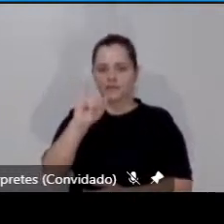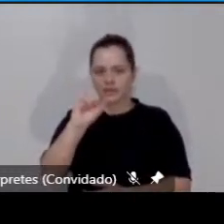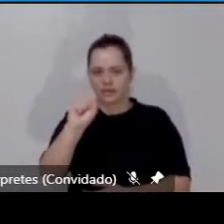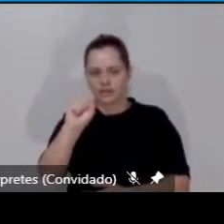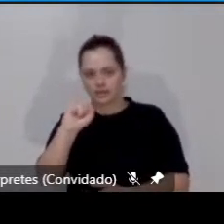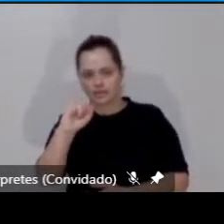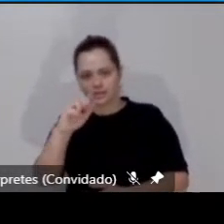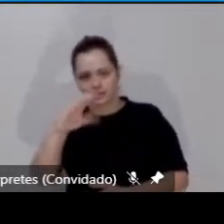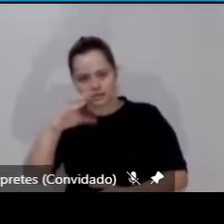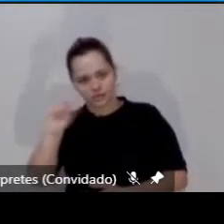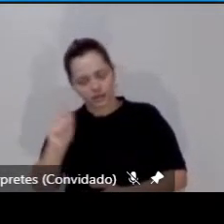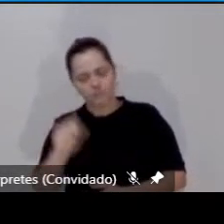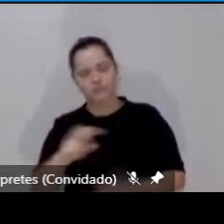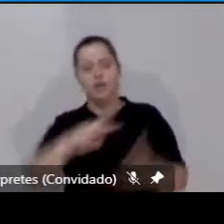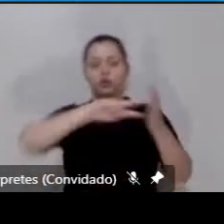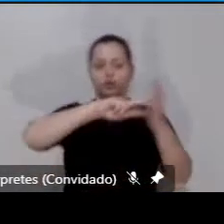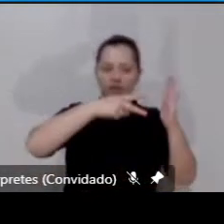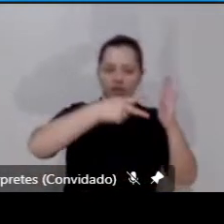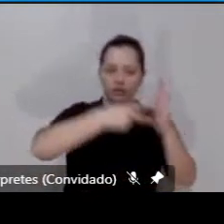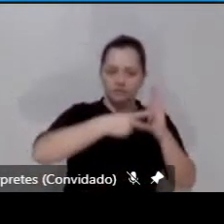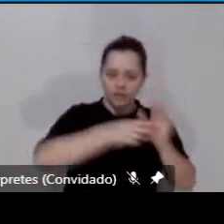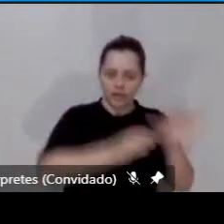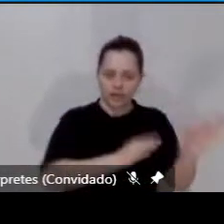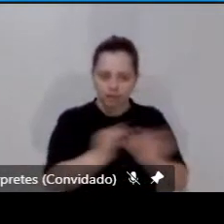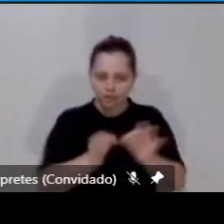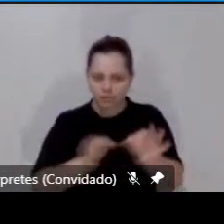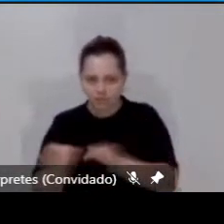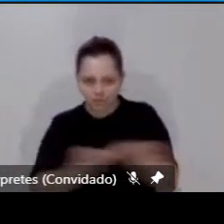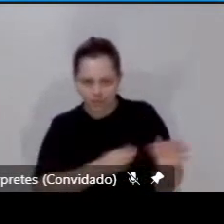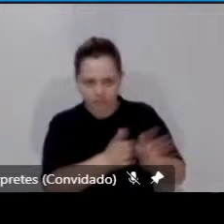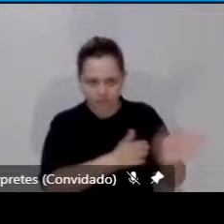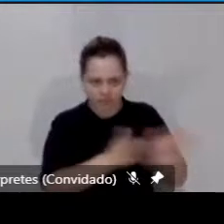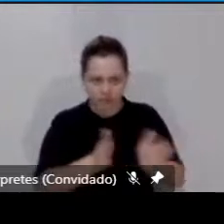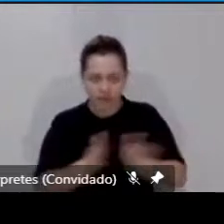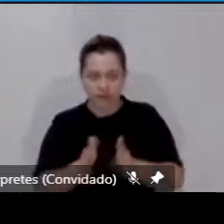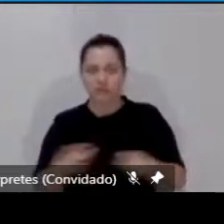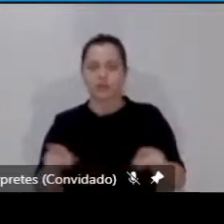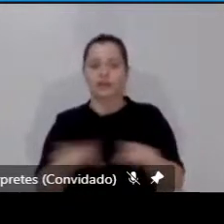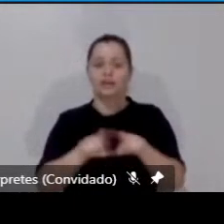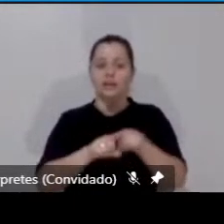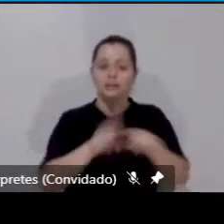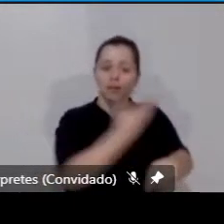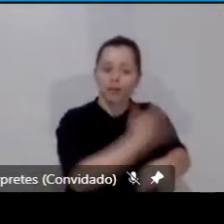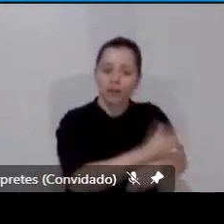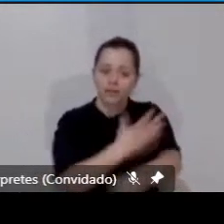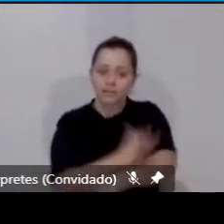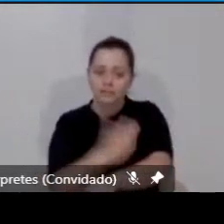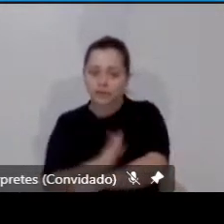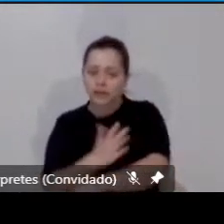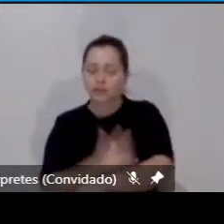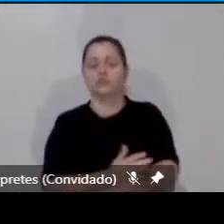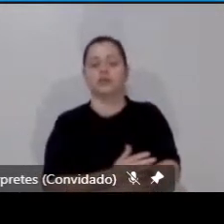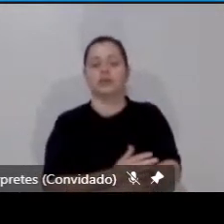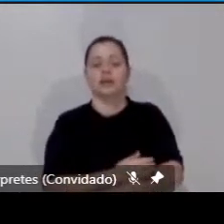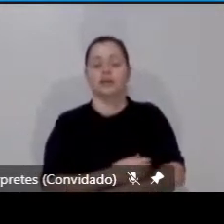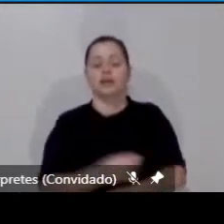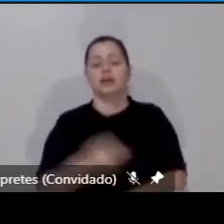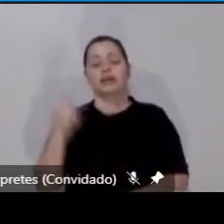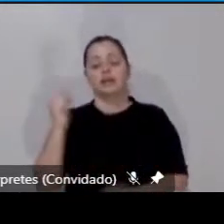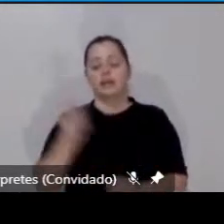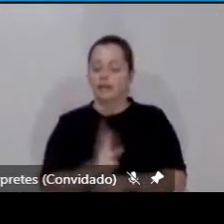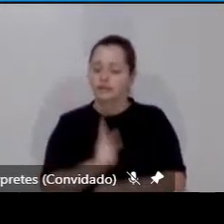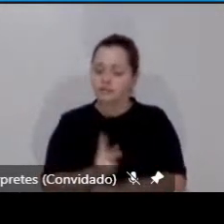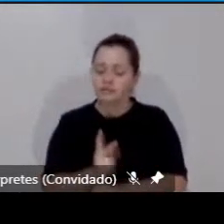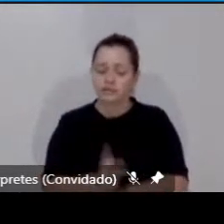significado da mobilidade e as práticas que estão cada vez mais normatizadas